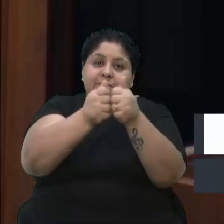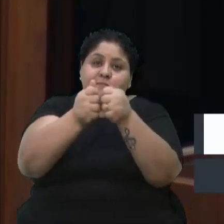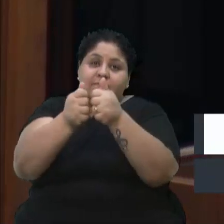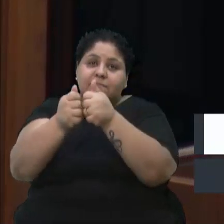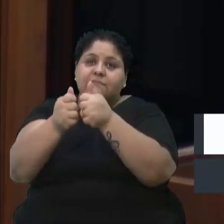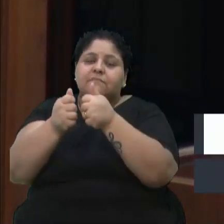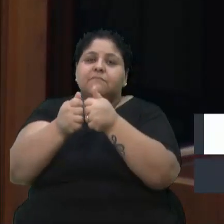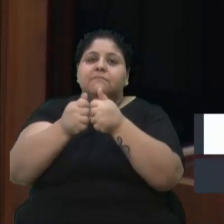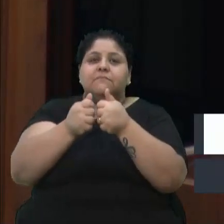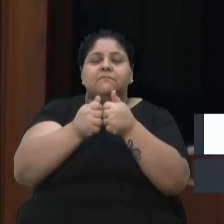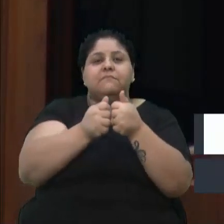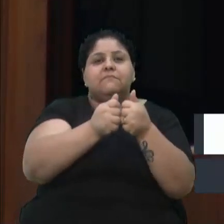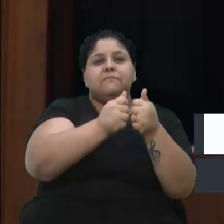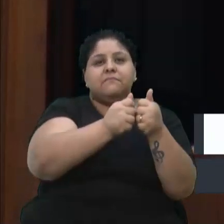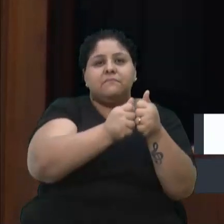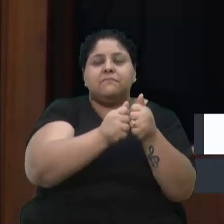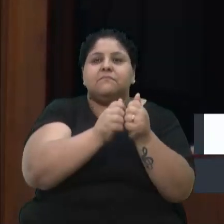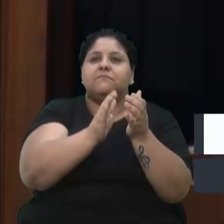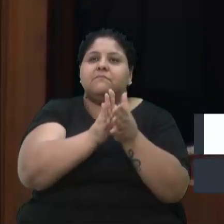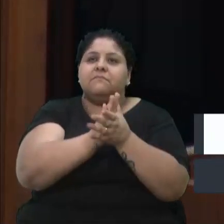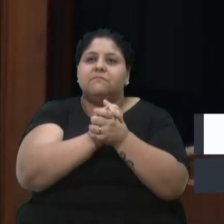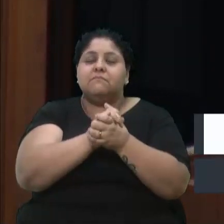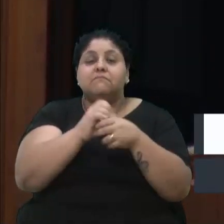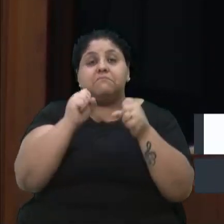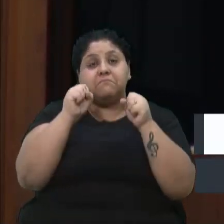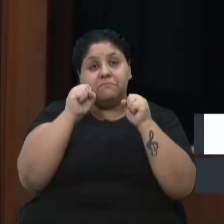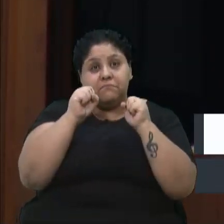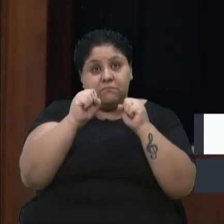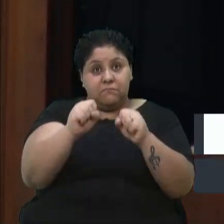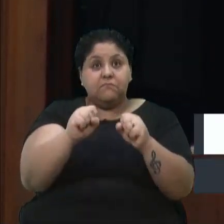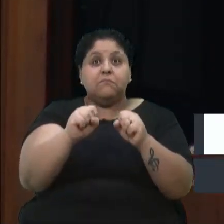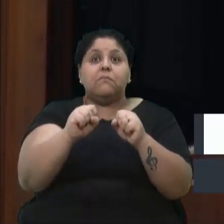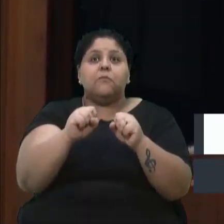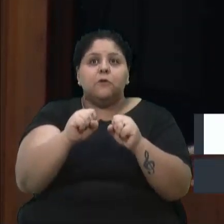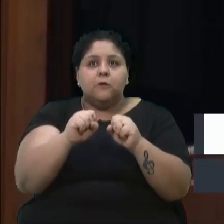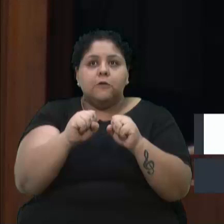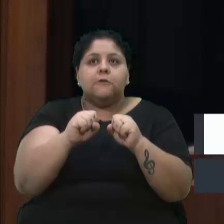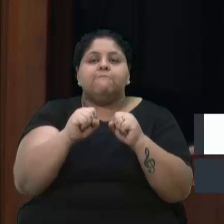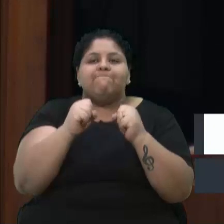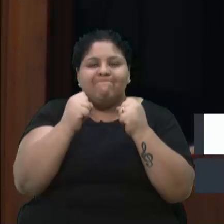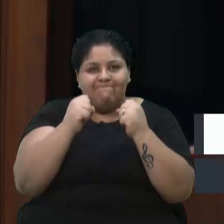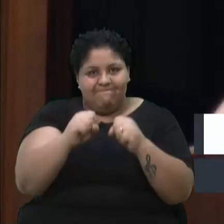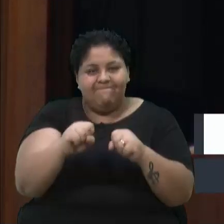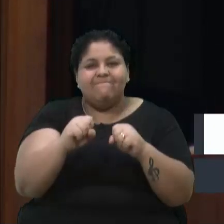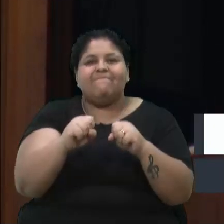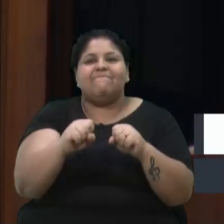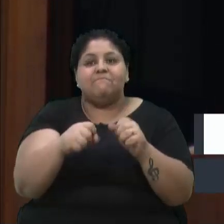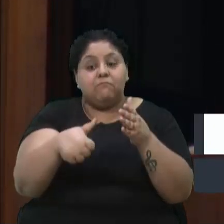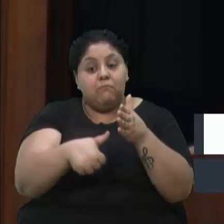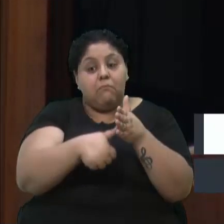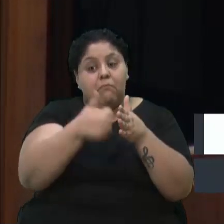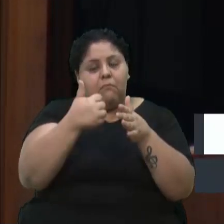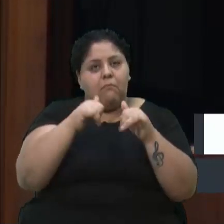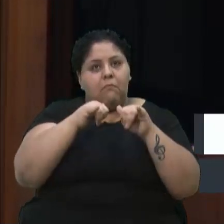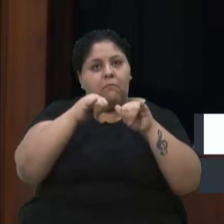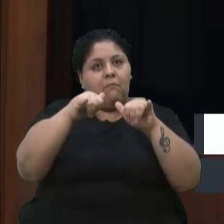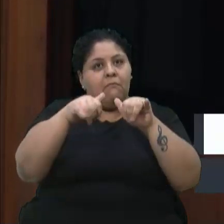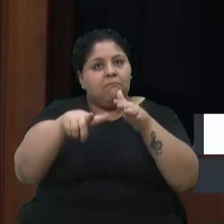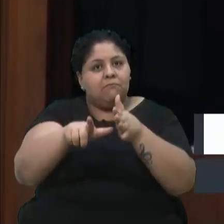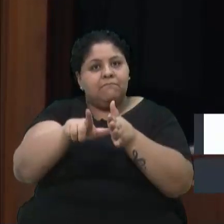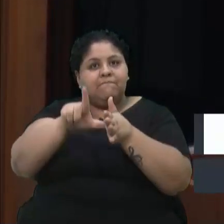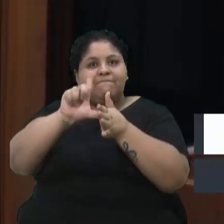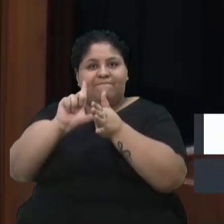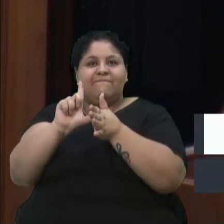de sinais, que eles poderão ser diagnosticados e deveriam serem diagnosticados de uma forma